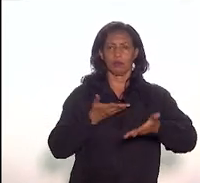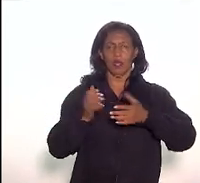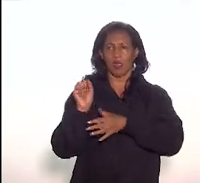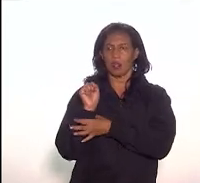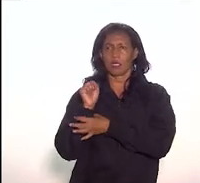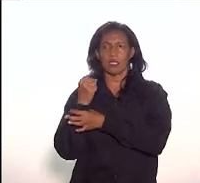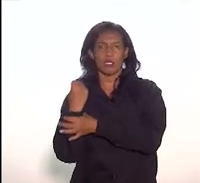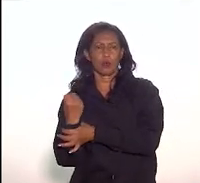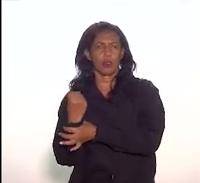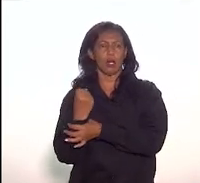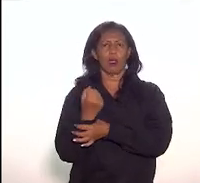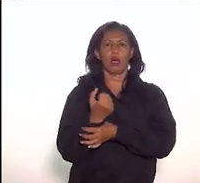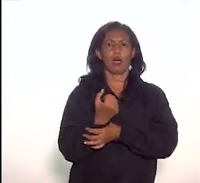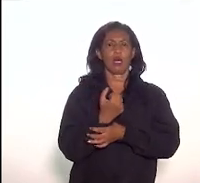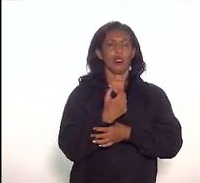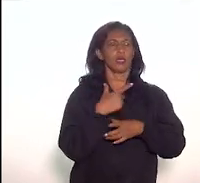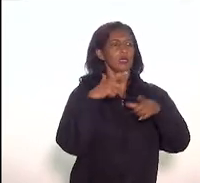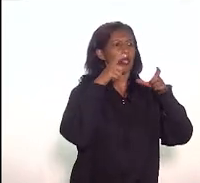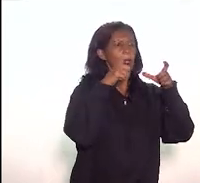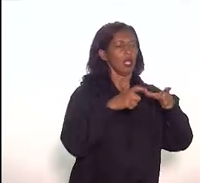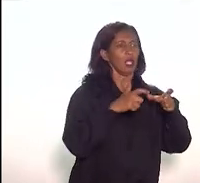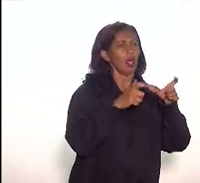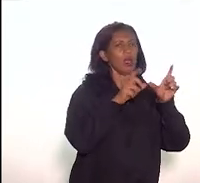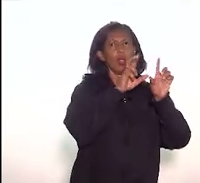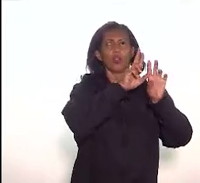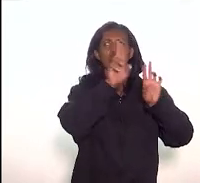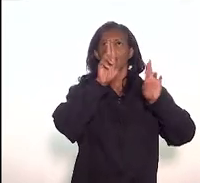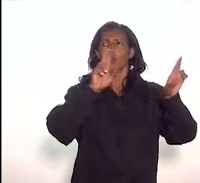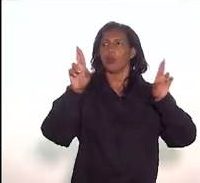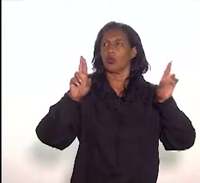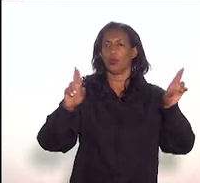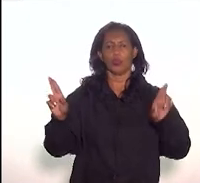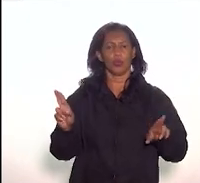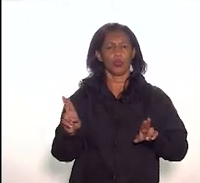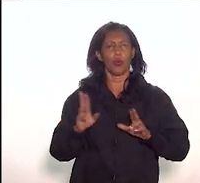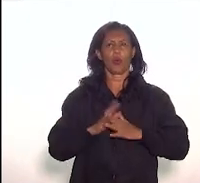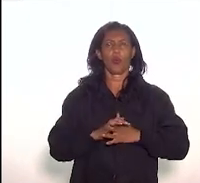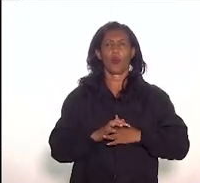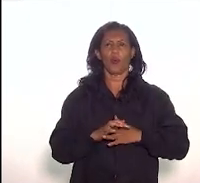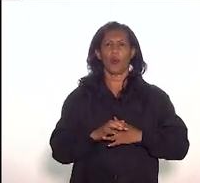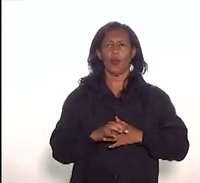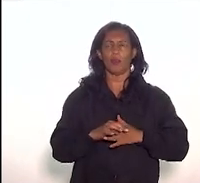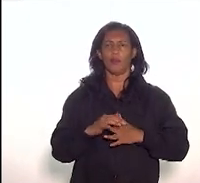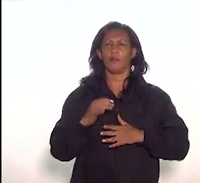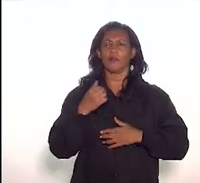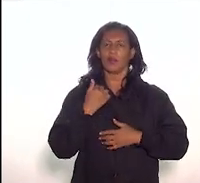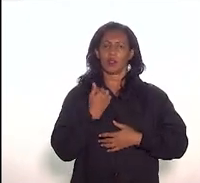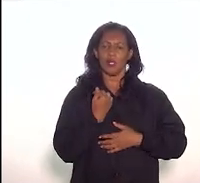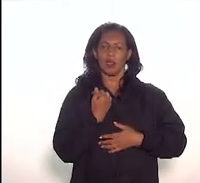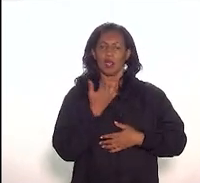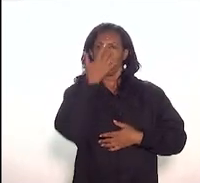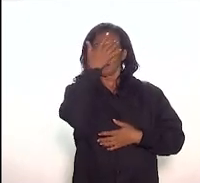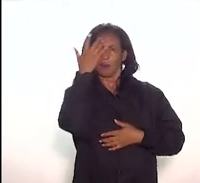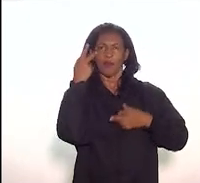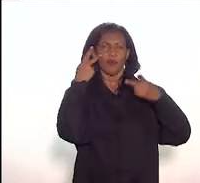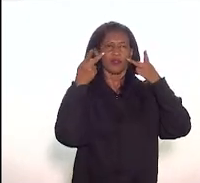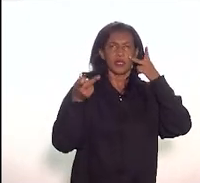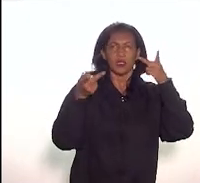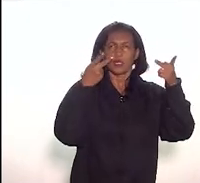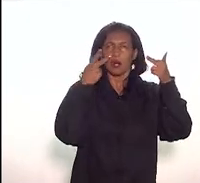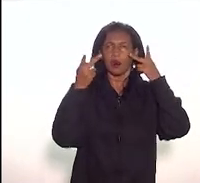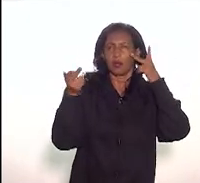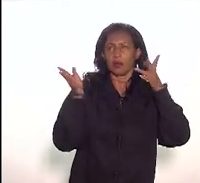segurança, identificação dos espaços, conjuntos patrimoniais sob sua guarda e identificação dos seus públicos destinatários.